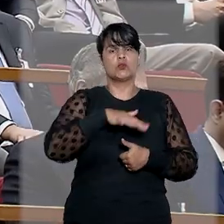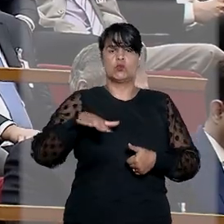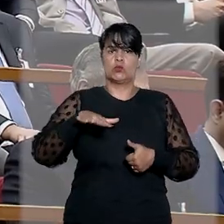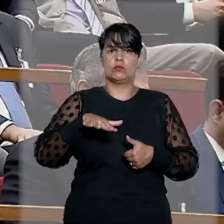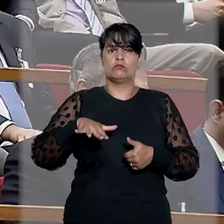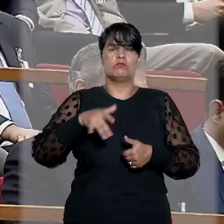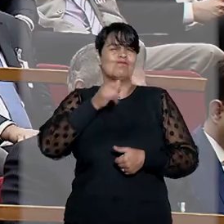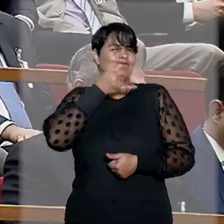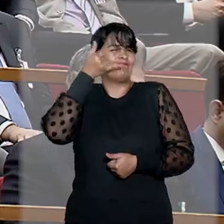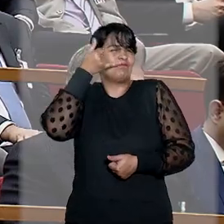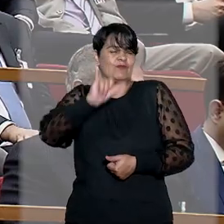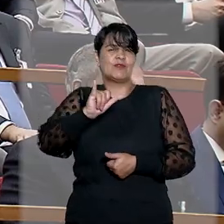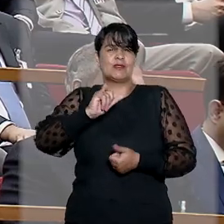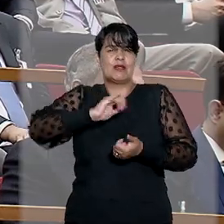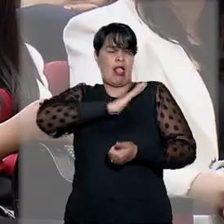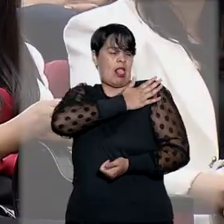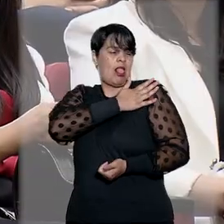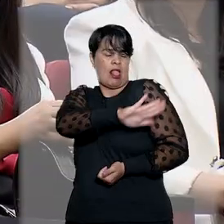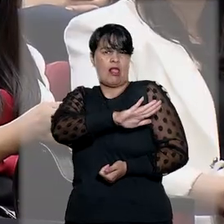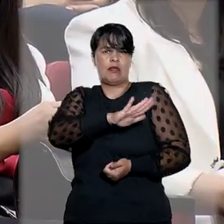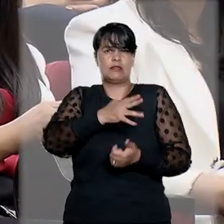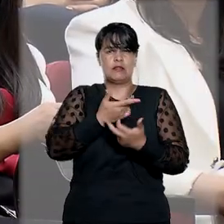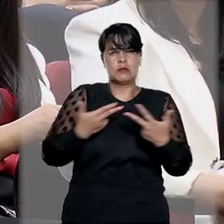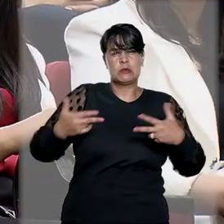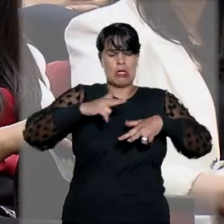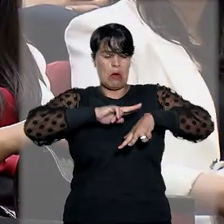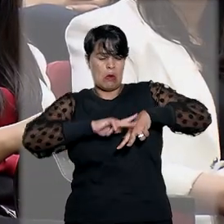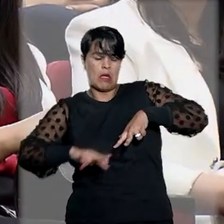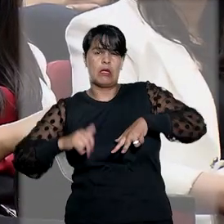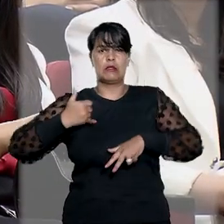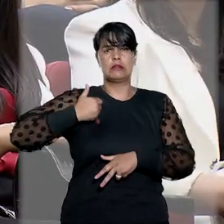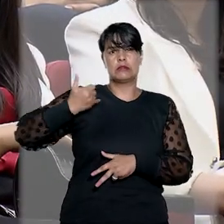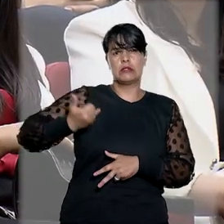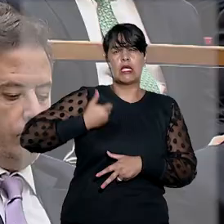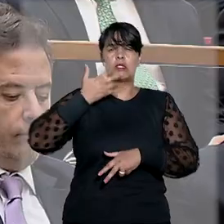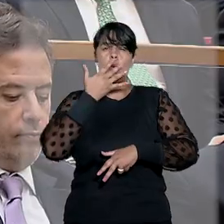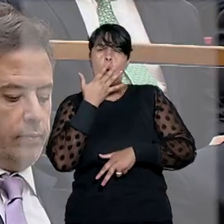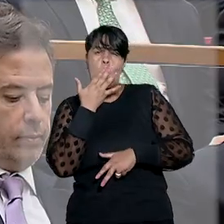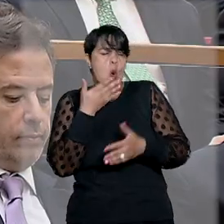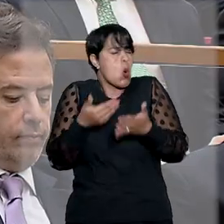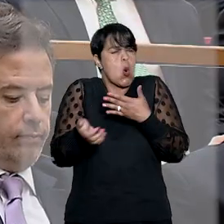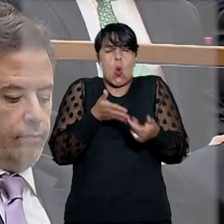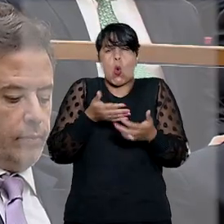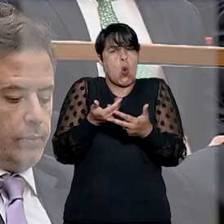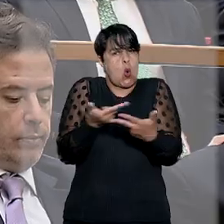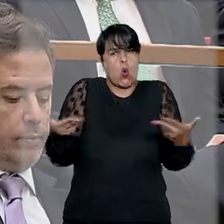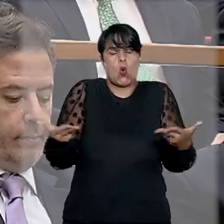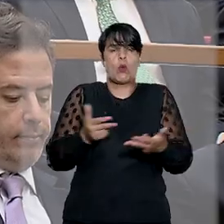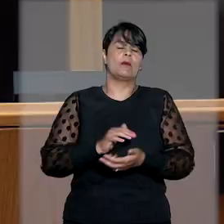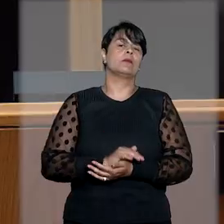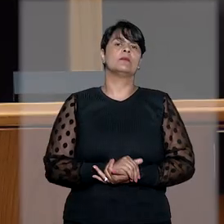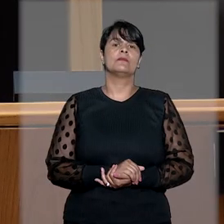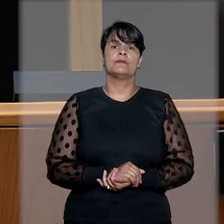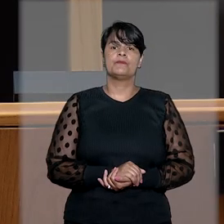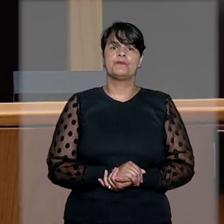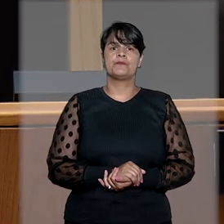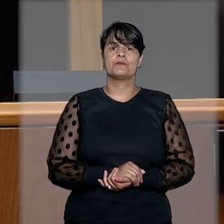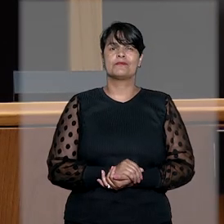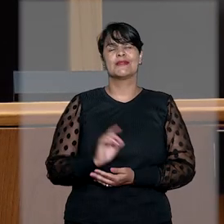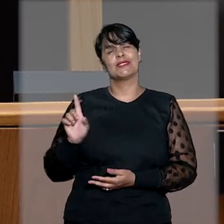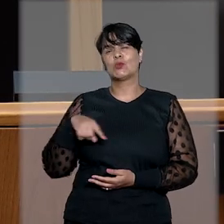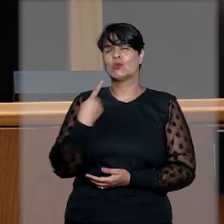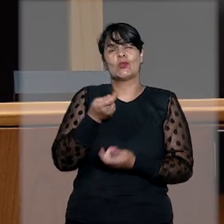origem, raça, gênero, cor, idade ou quaisquer outras formas de discriminação. Não